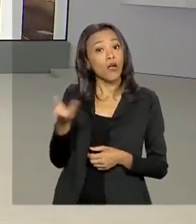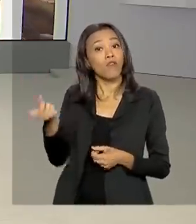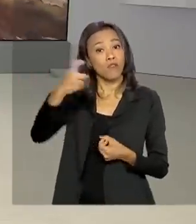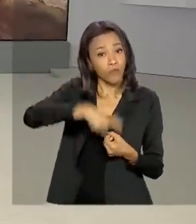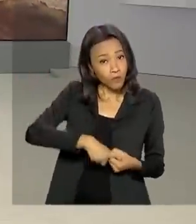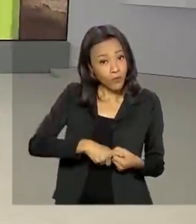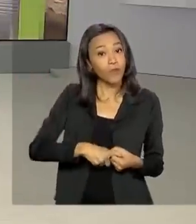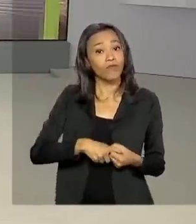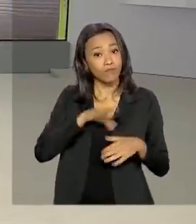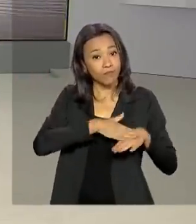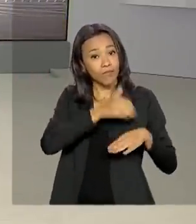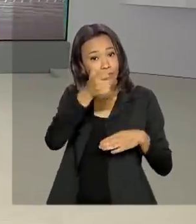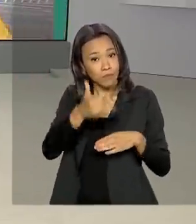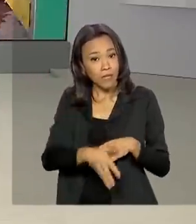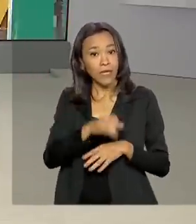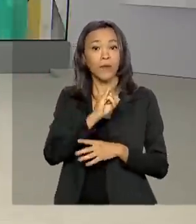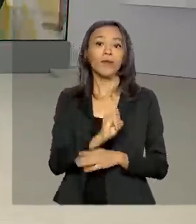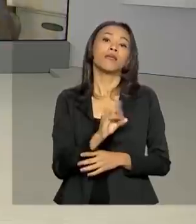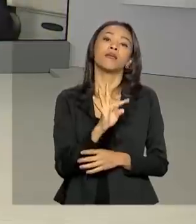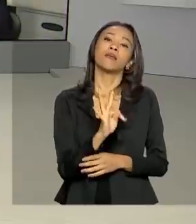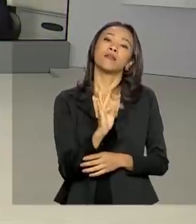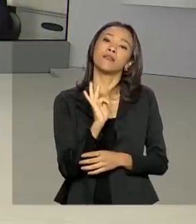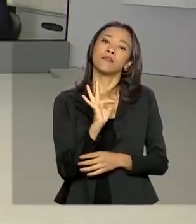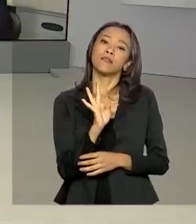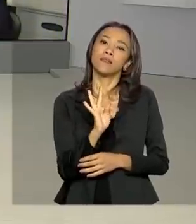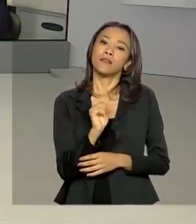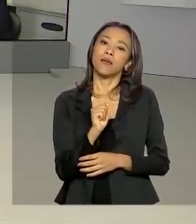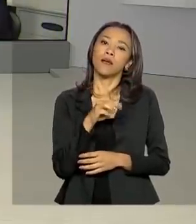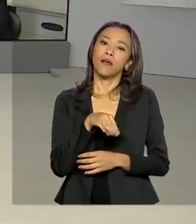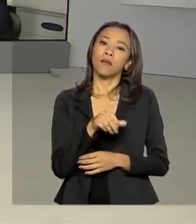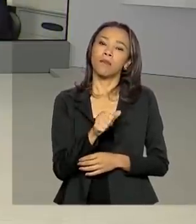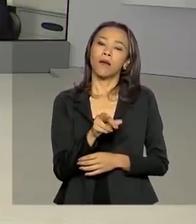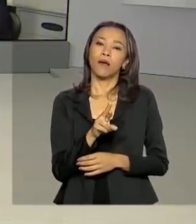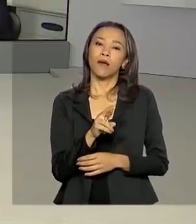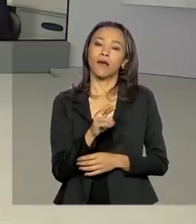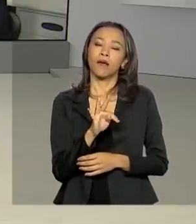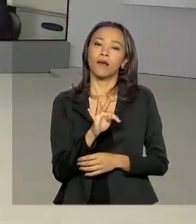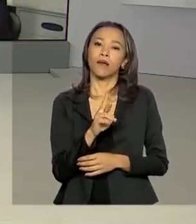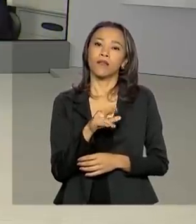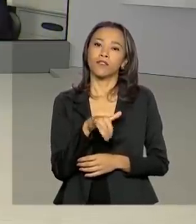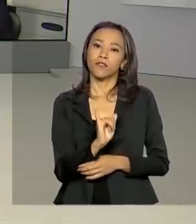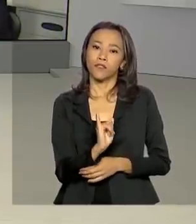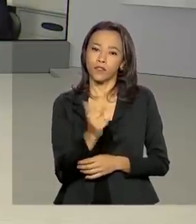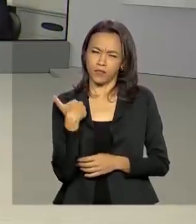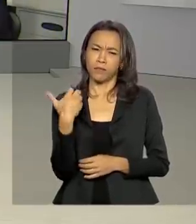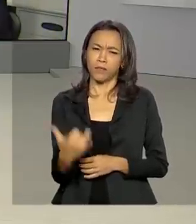segundo o Itamaraty. Vamos agora ao Rio de Janeiro. Igor Santos conta pra gente. Oi, Igor, bom dia.